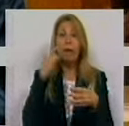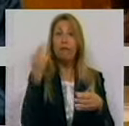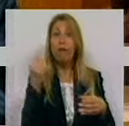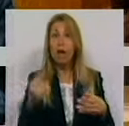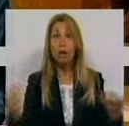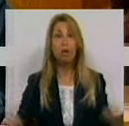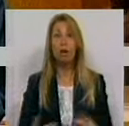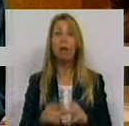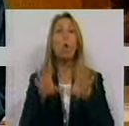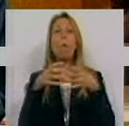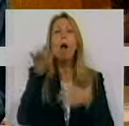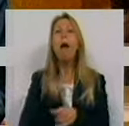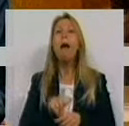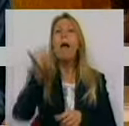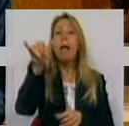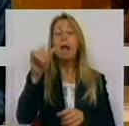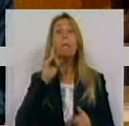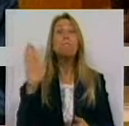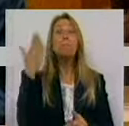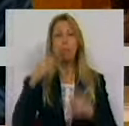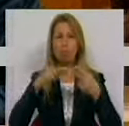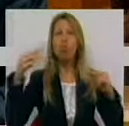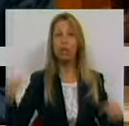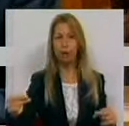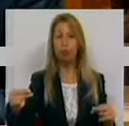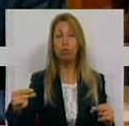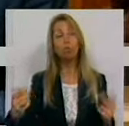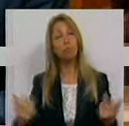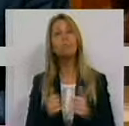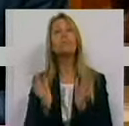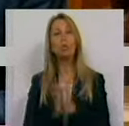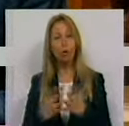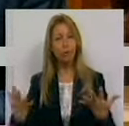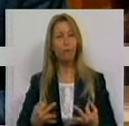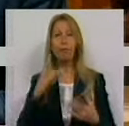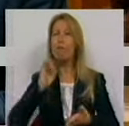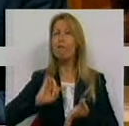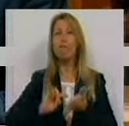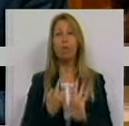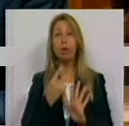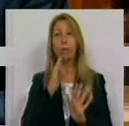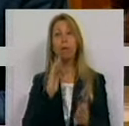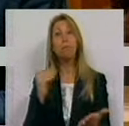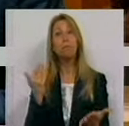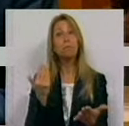aéreas e, muito especialmente, os municípios. Todos são indiscutivelmente fundamentais para